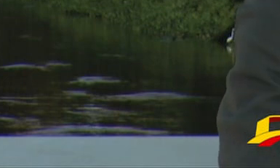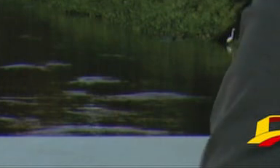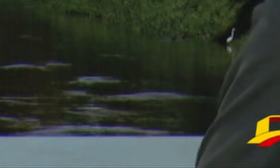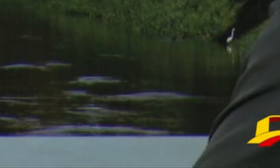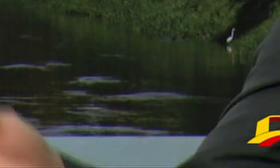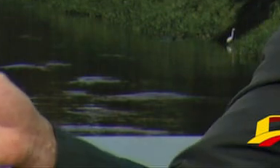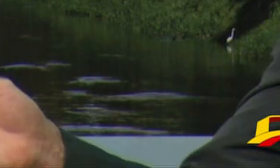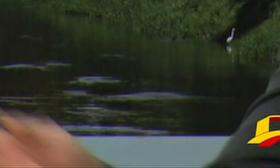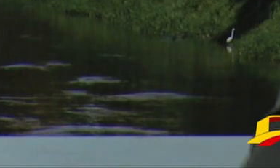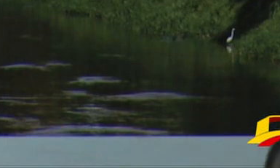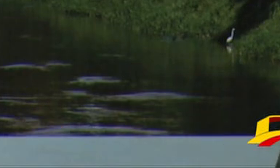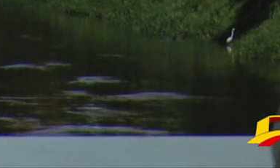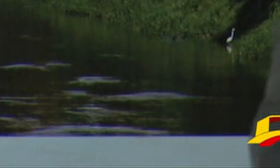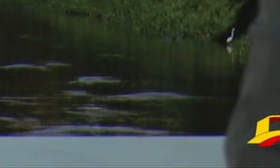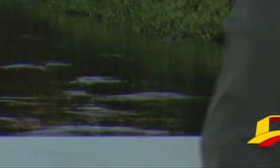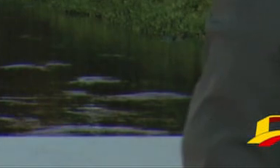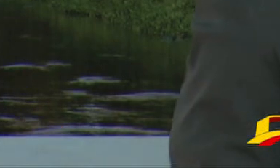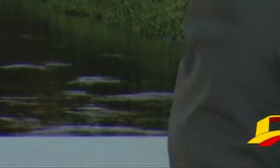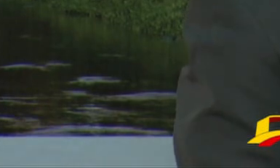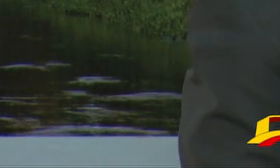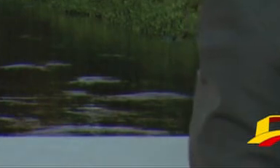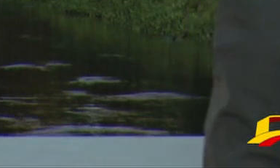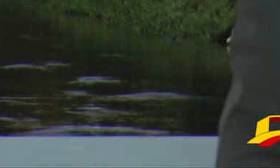presidir a mesa de trabalhos.